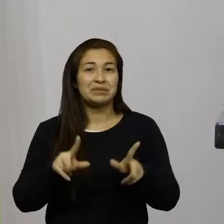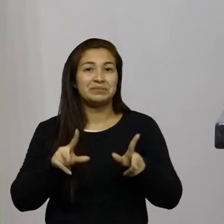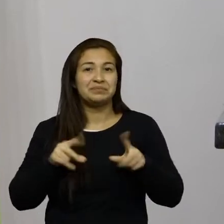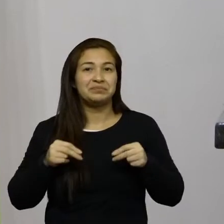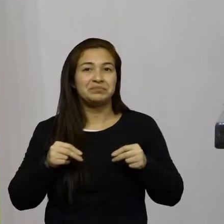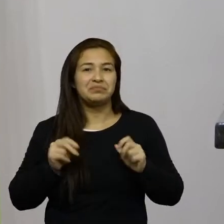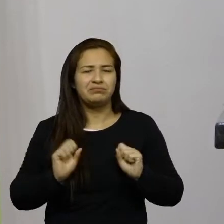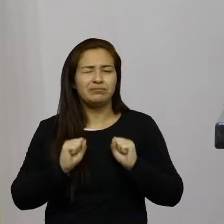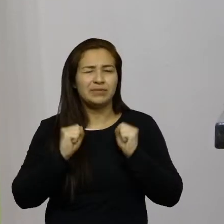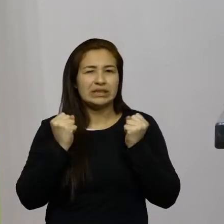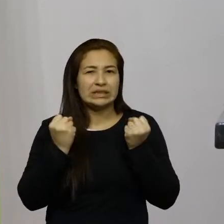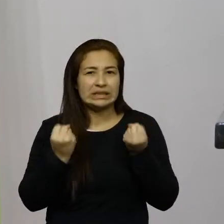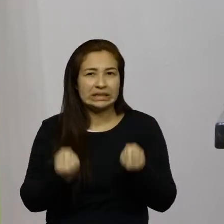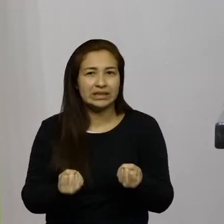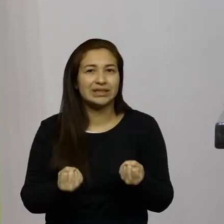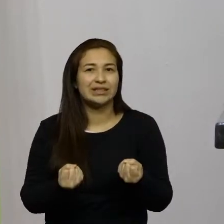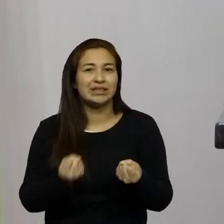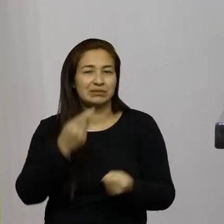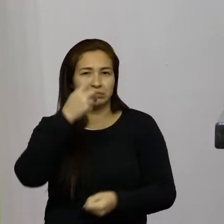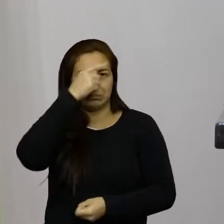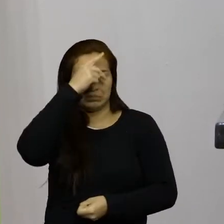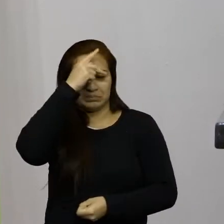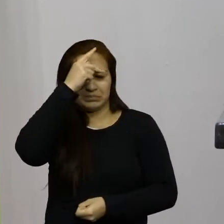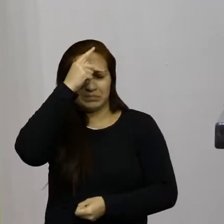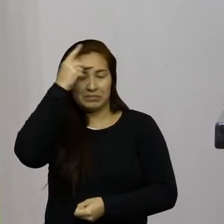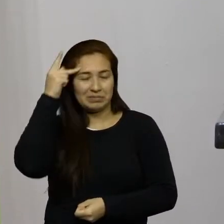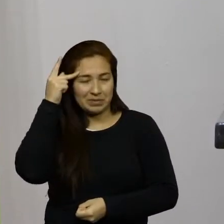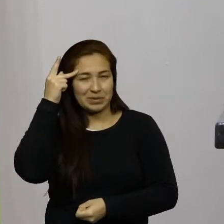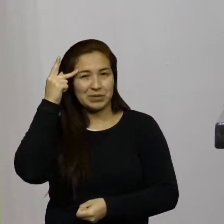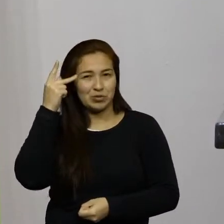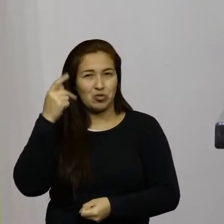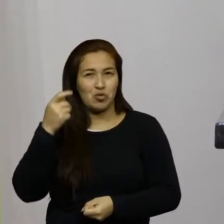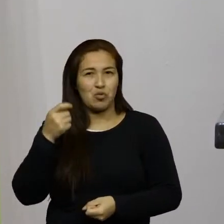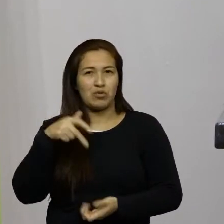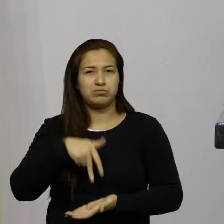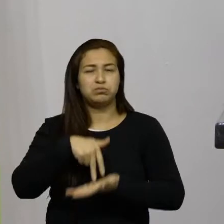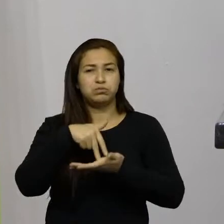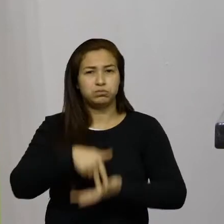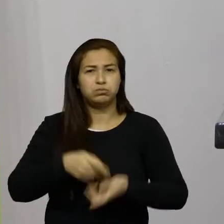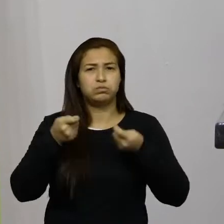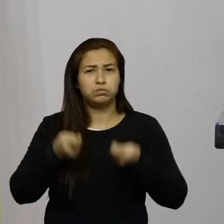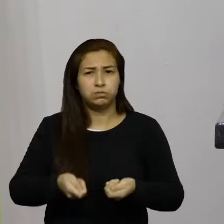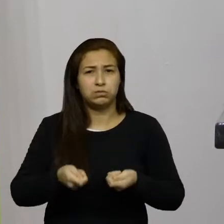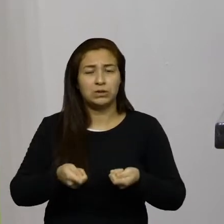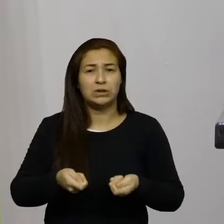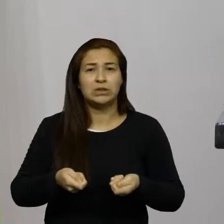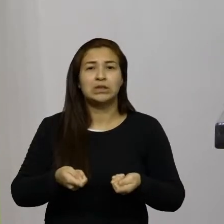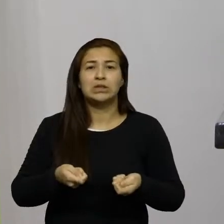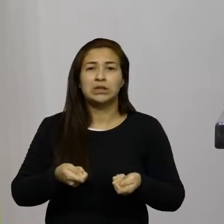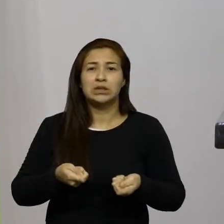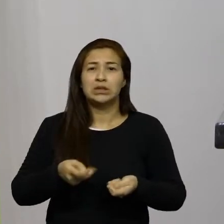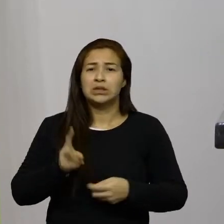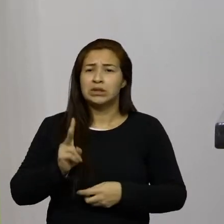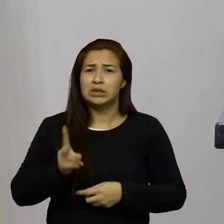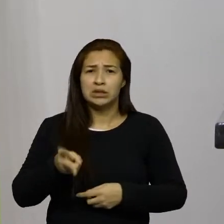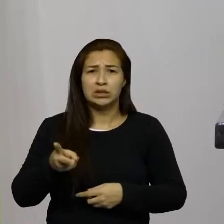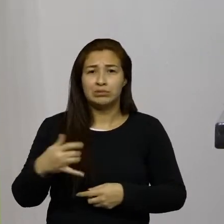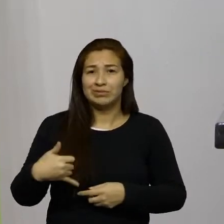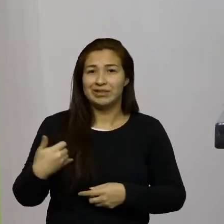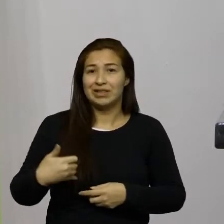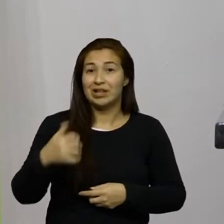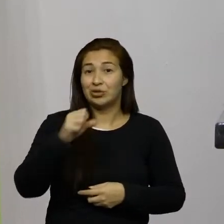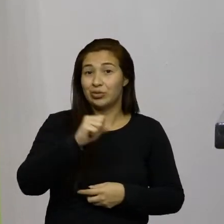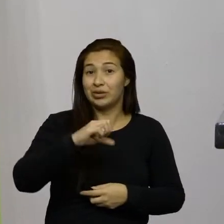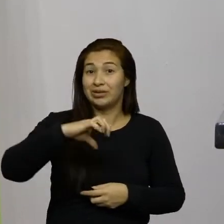empenho de uma pessoa a dedicação a determinação e a disciplina de ele com seus 89 anos seu